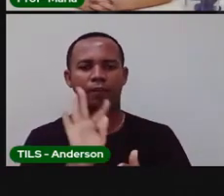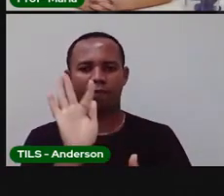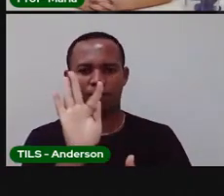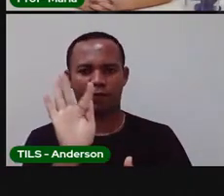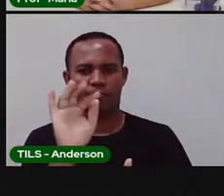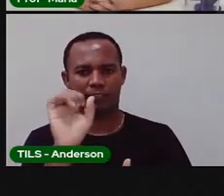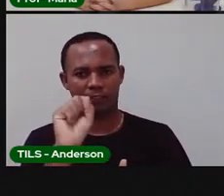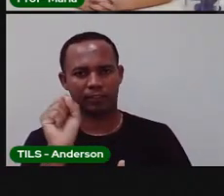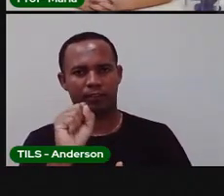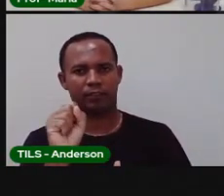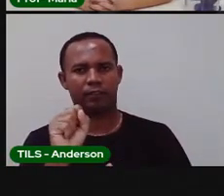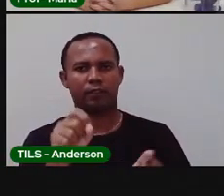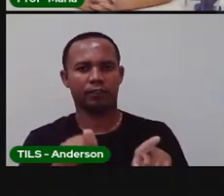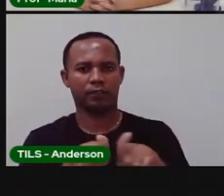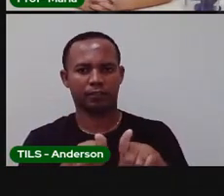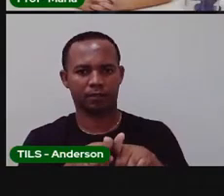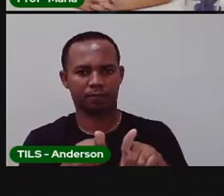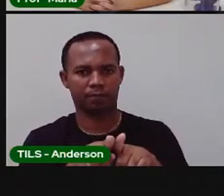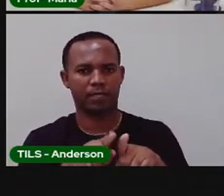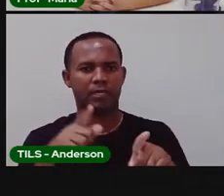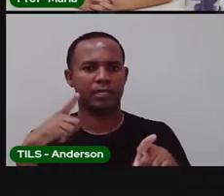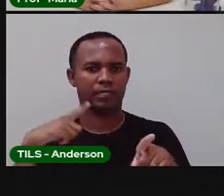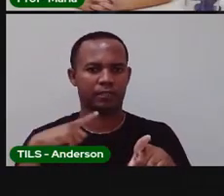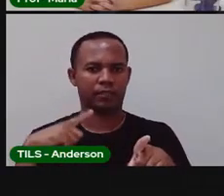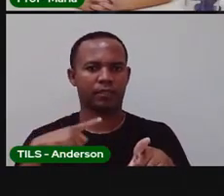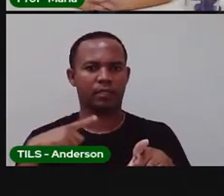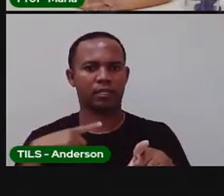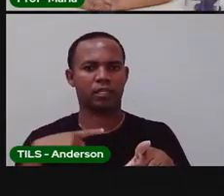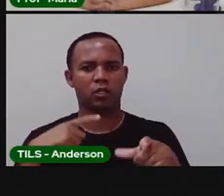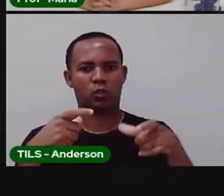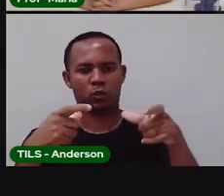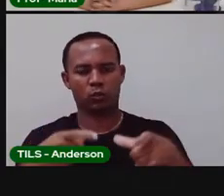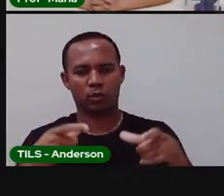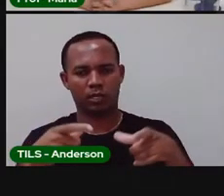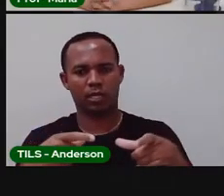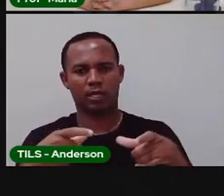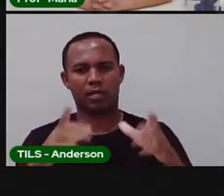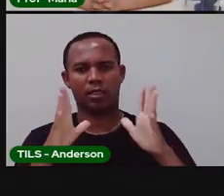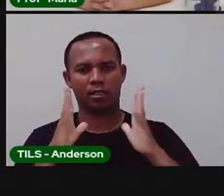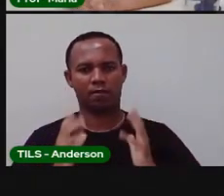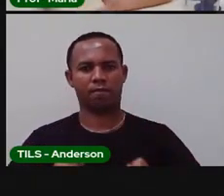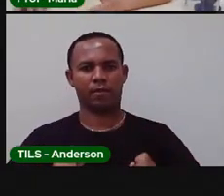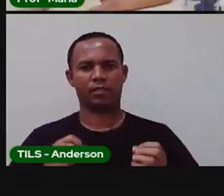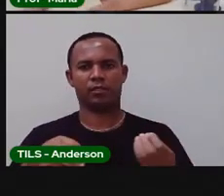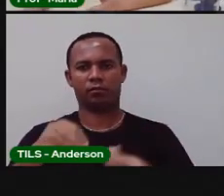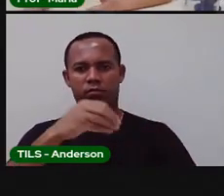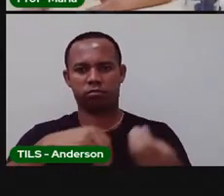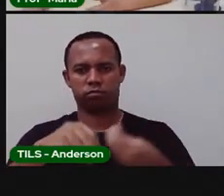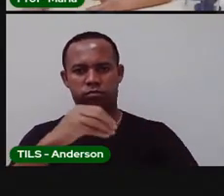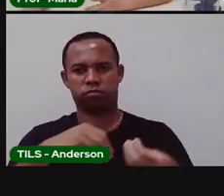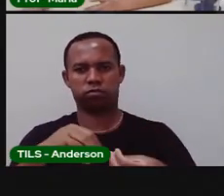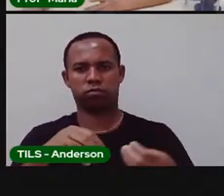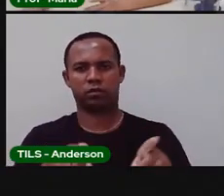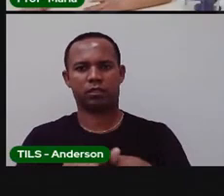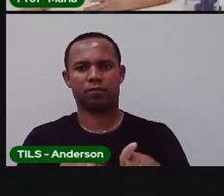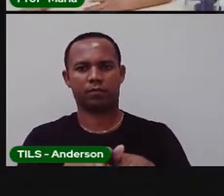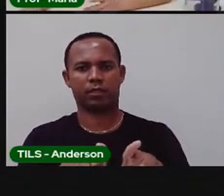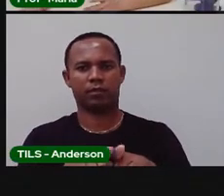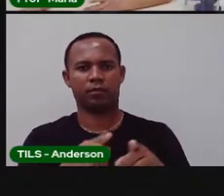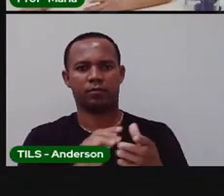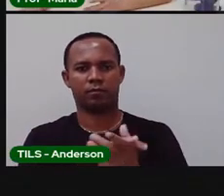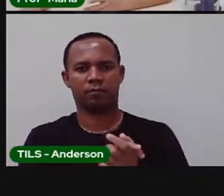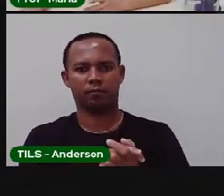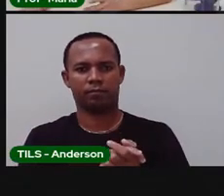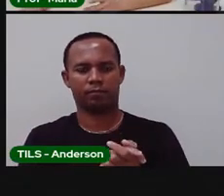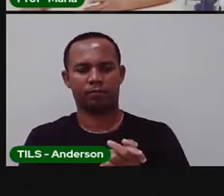podemos encontrar a estação de tratamento de esgoto Subaé. E aí tem essa foto aqui. Ah, deixa eu só botar uma coisa pra vocês,